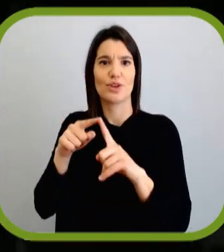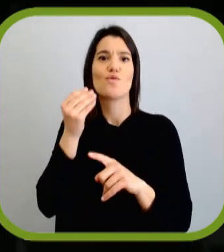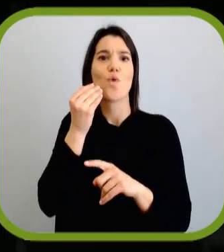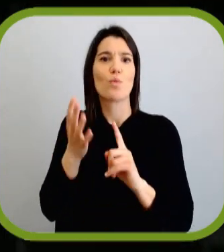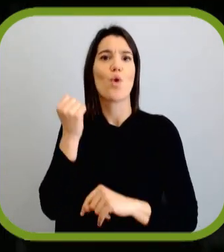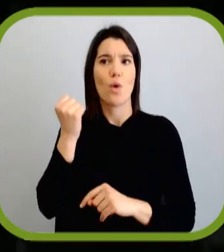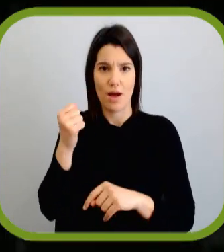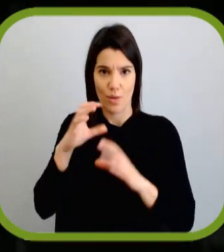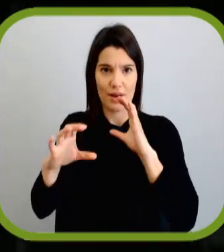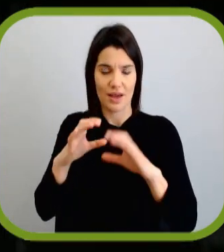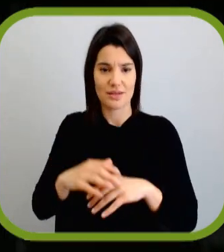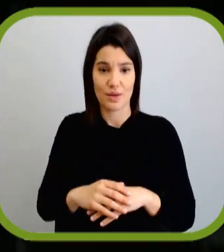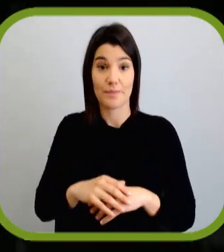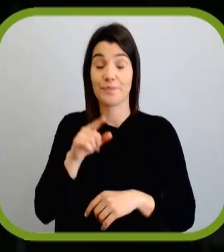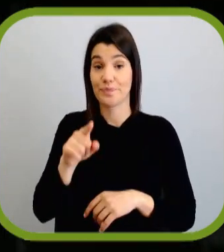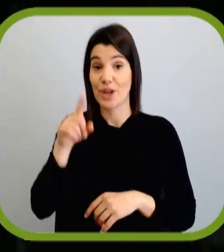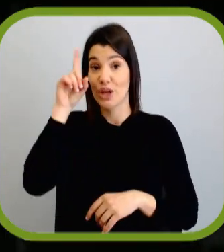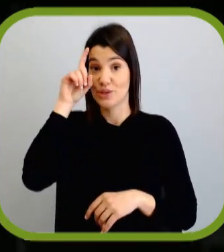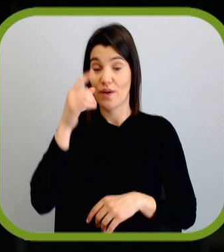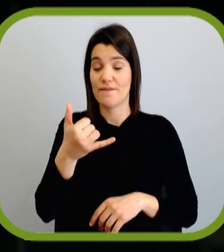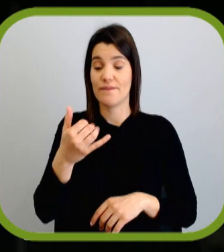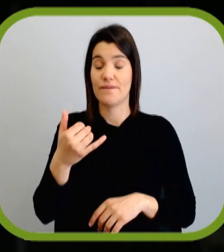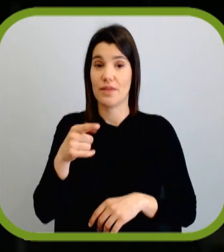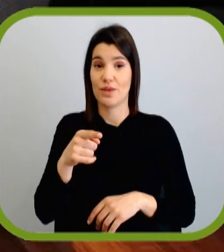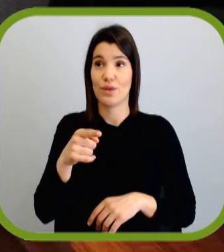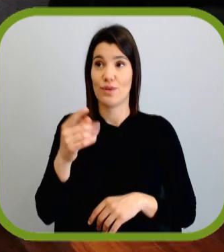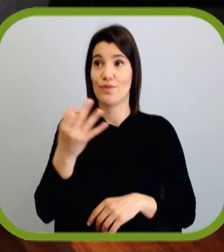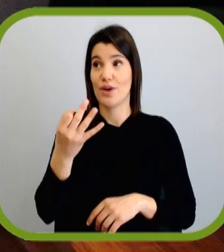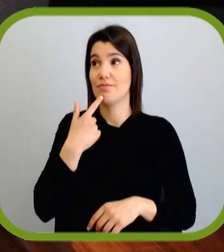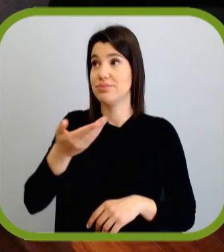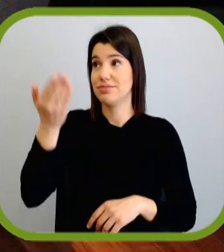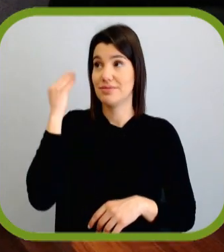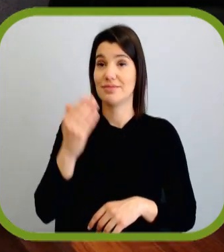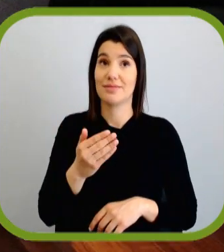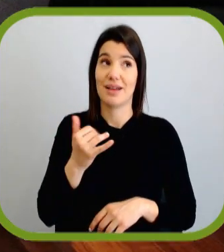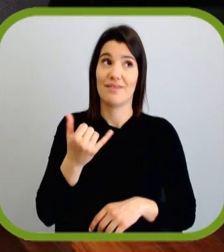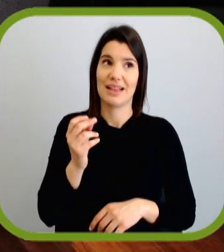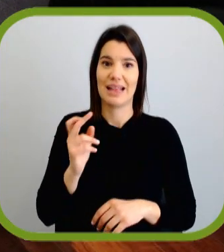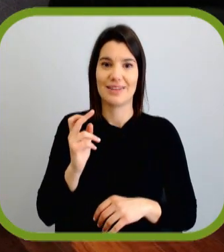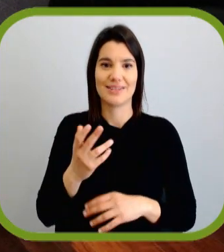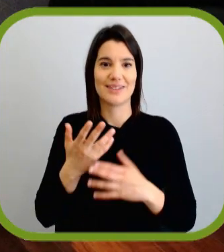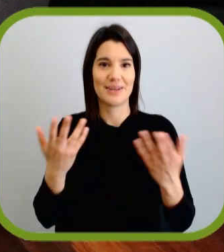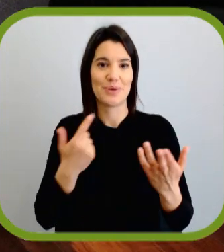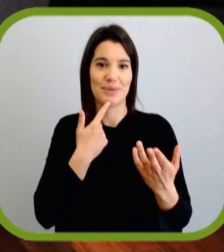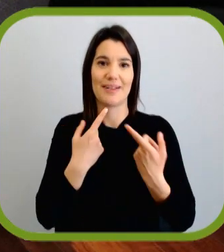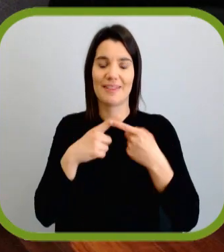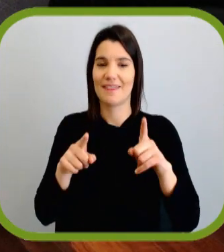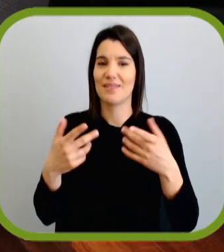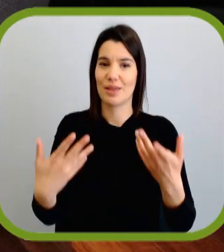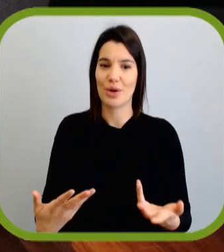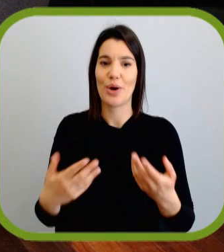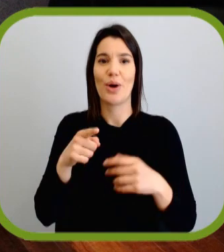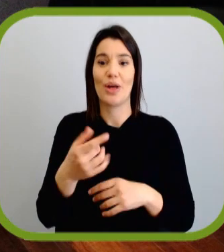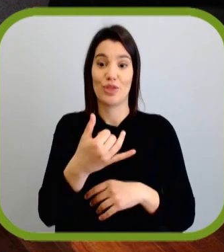caso de José Sócrates foi em 2005, e parecendo que não foi há 20 anos, portanto é uma geração diferente da atual,